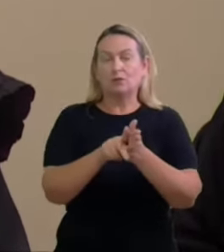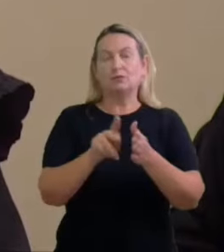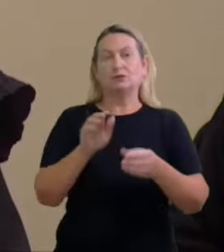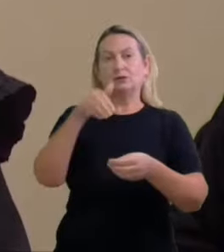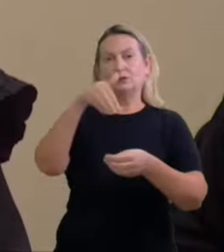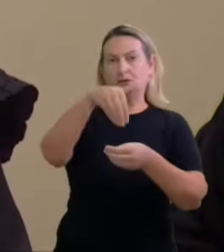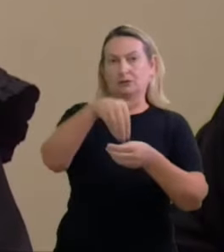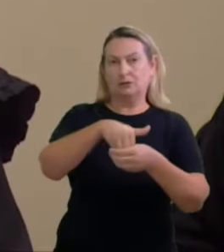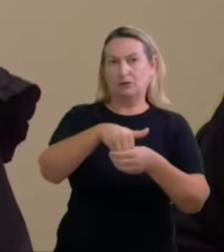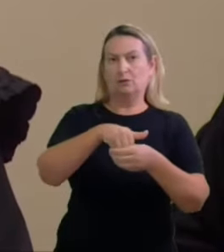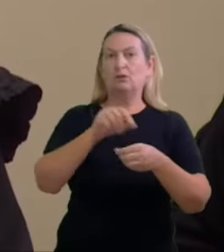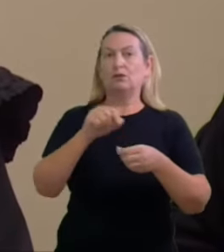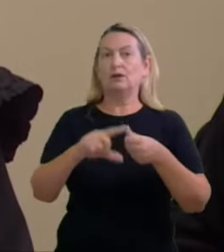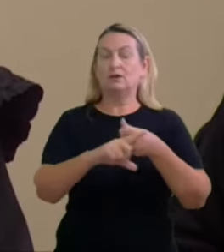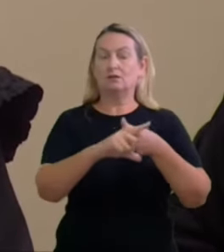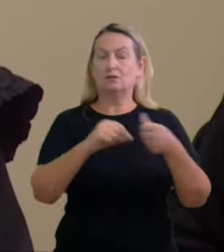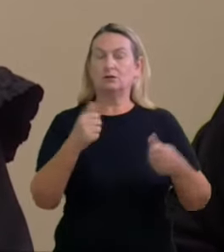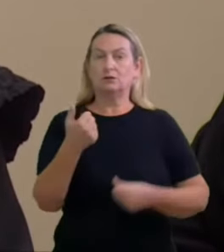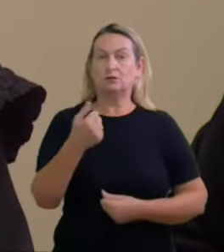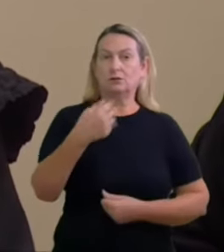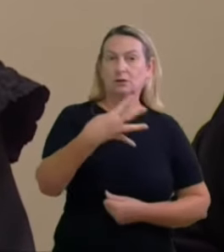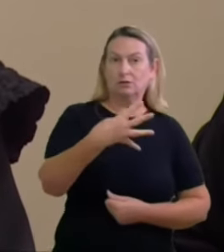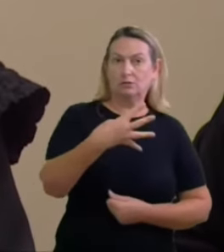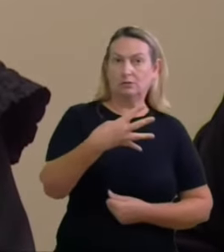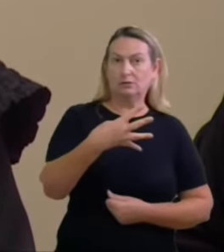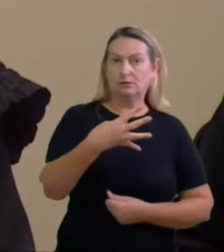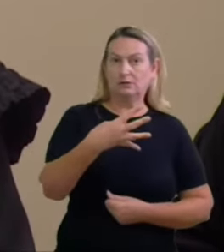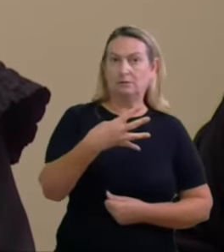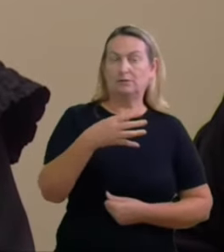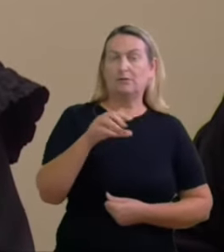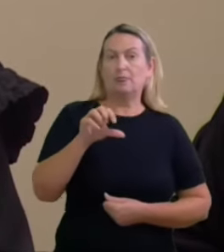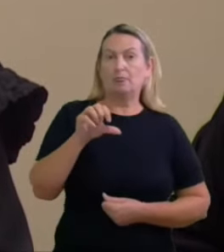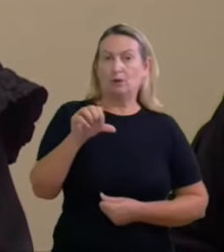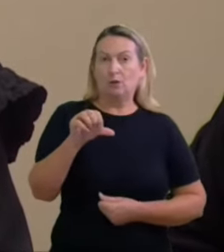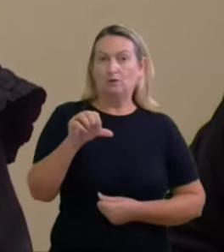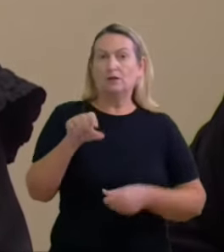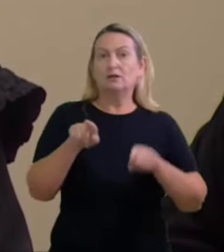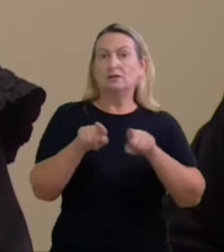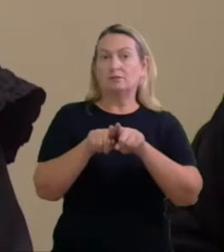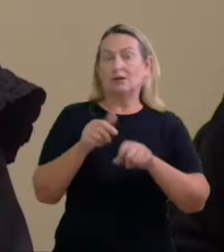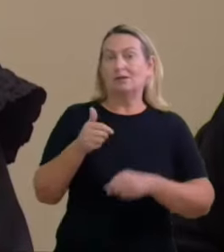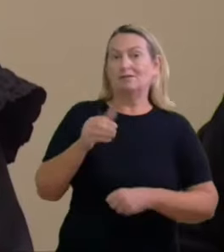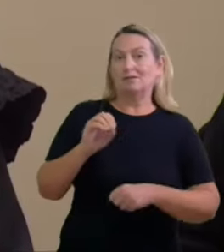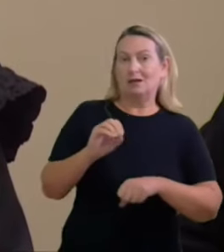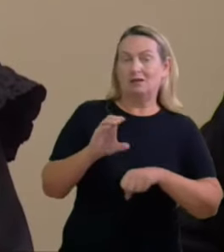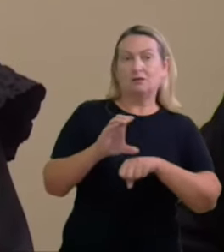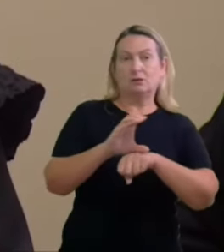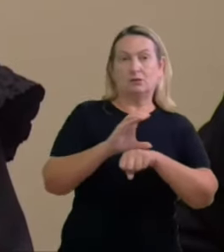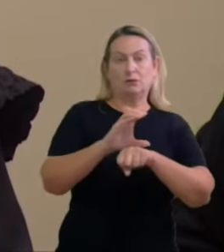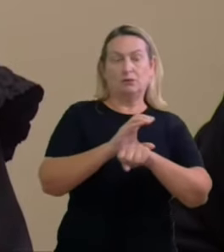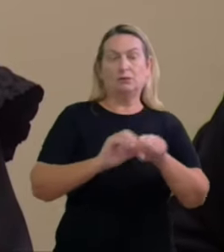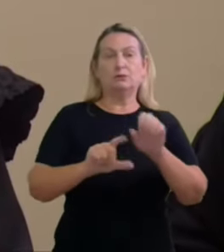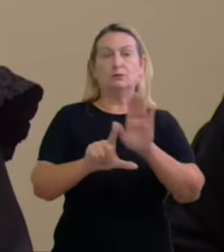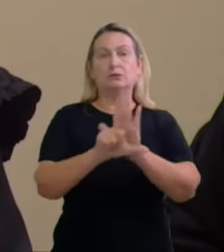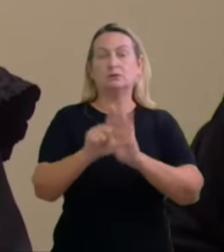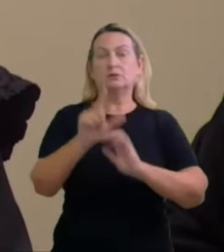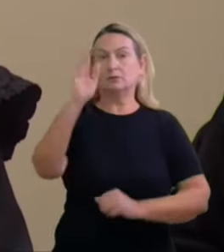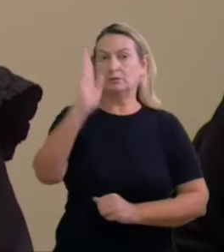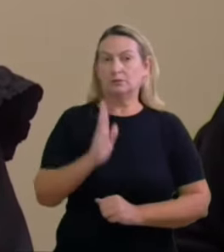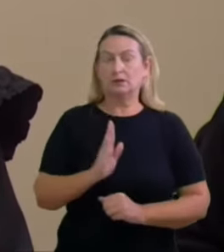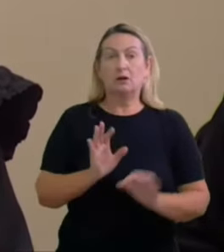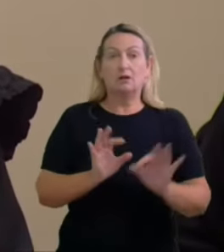deduzidos do artigo 14 parágrafo 9 e parágrafo 10 da constituição federal elaborando